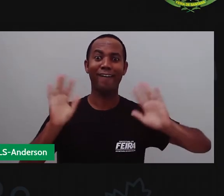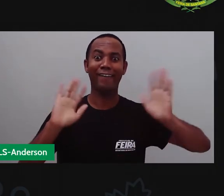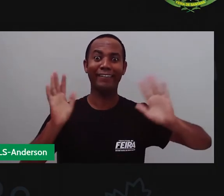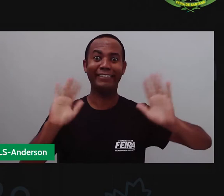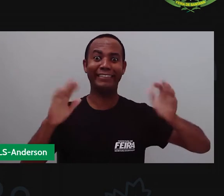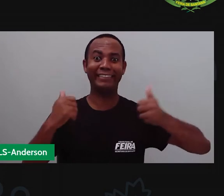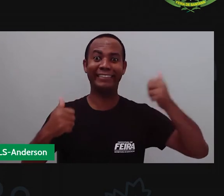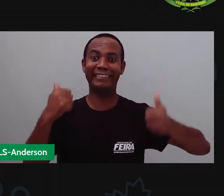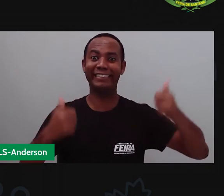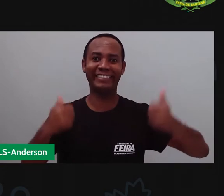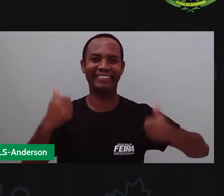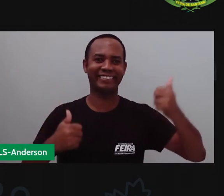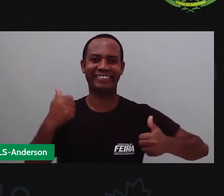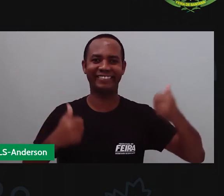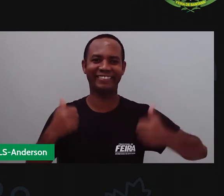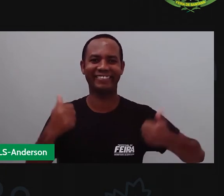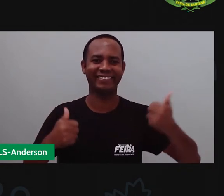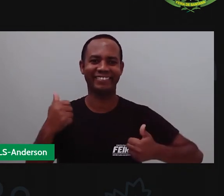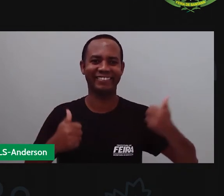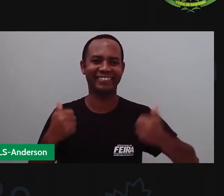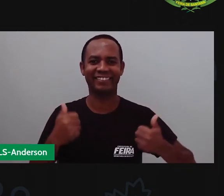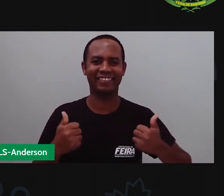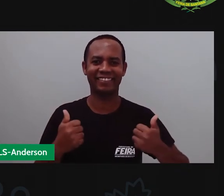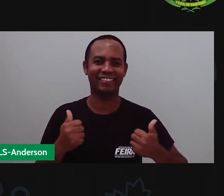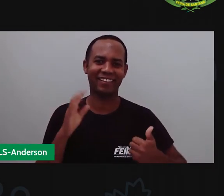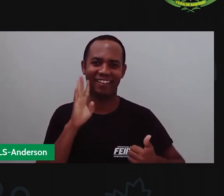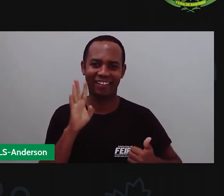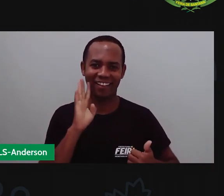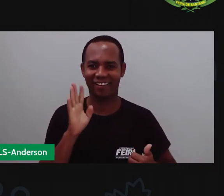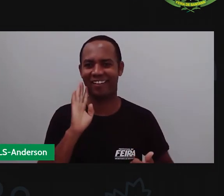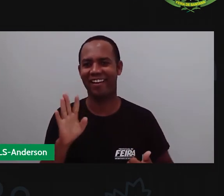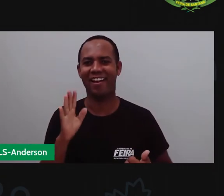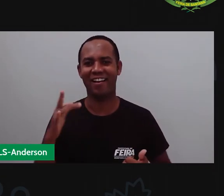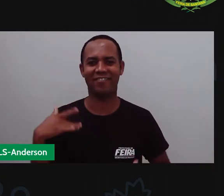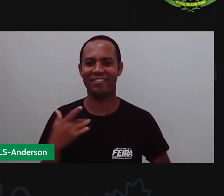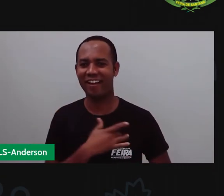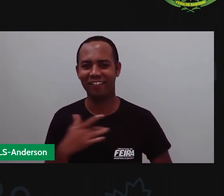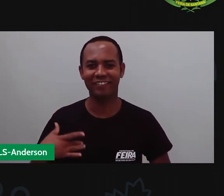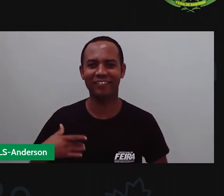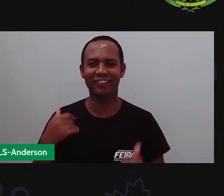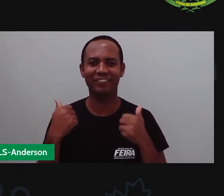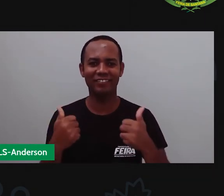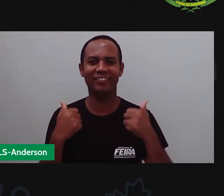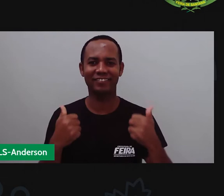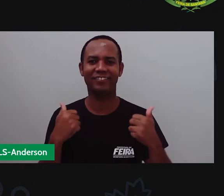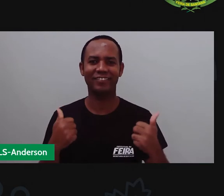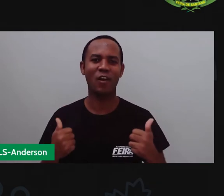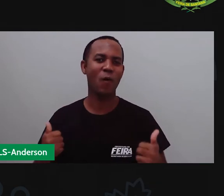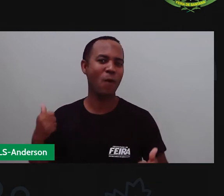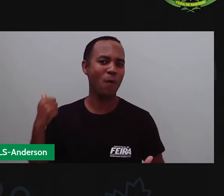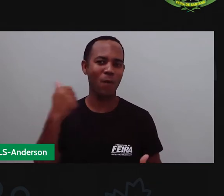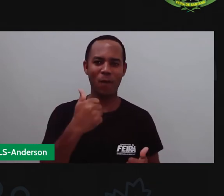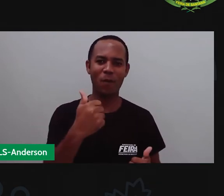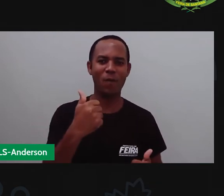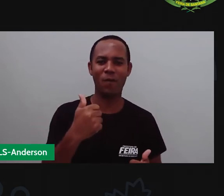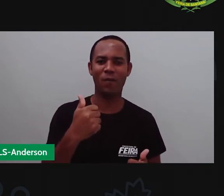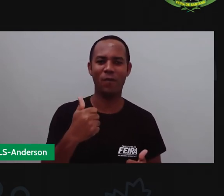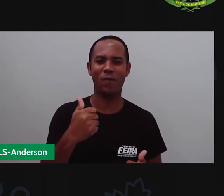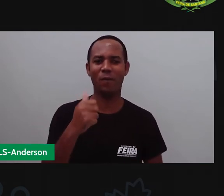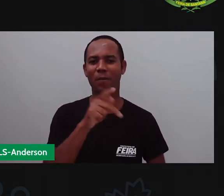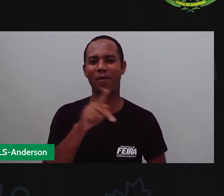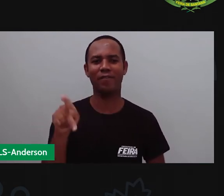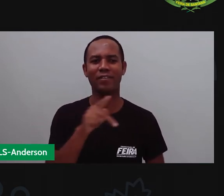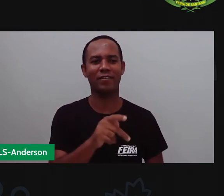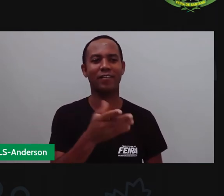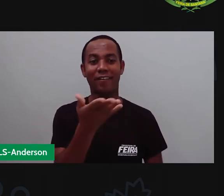Oi! E aí, como é que vocês estão? Mais uma aula aqui de Pró